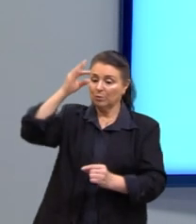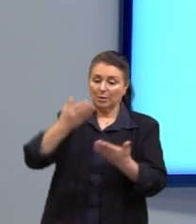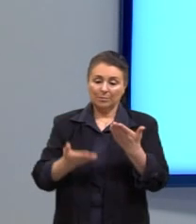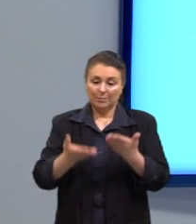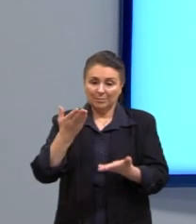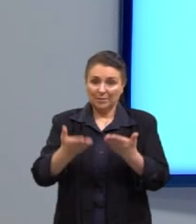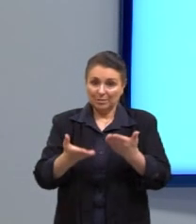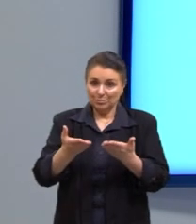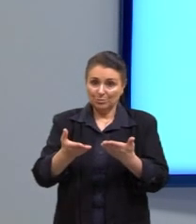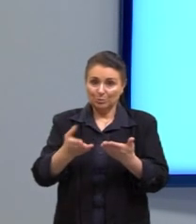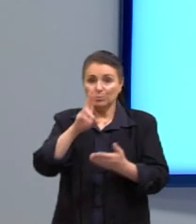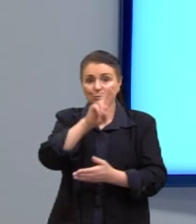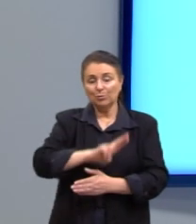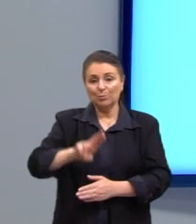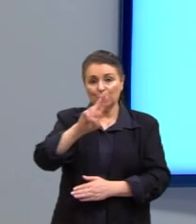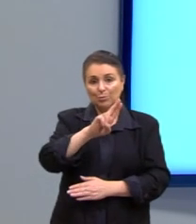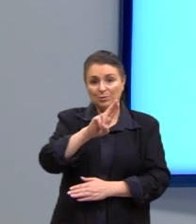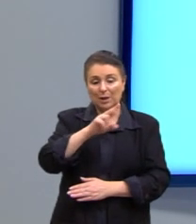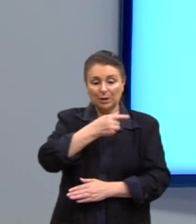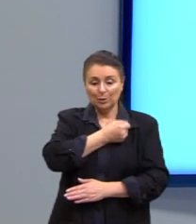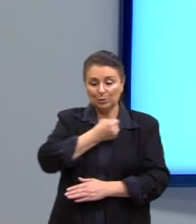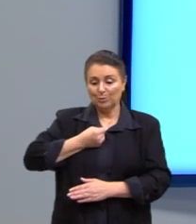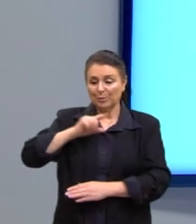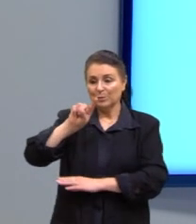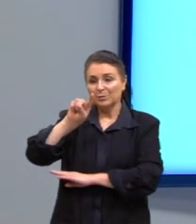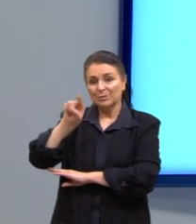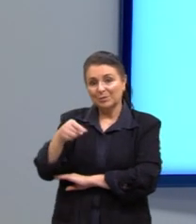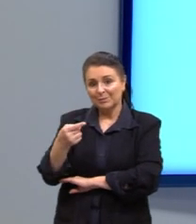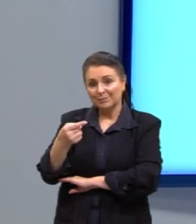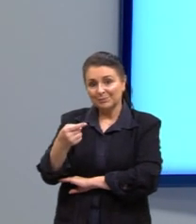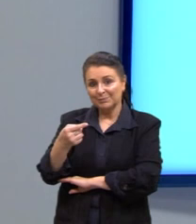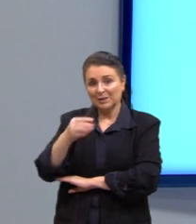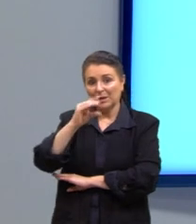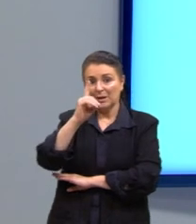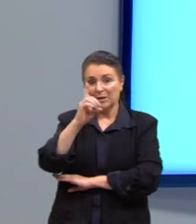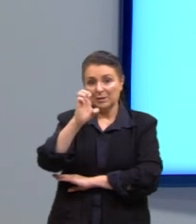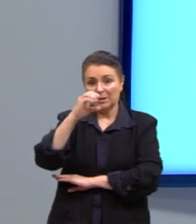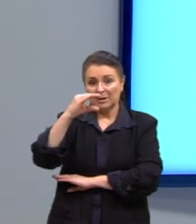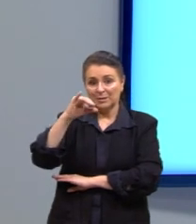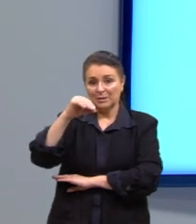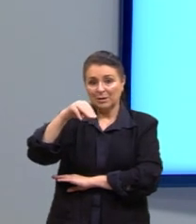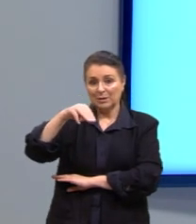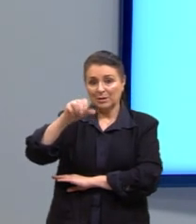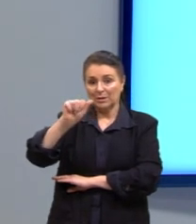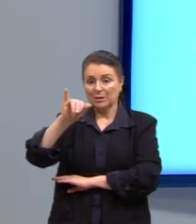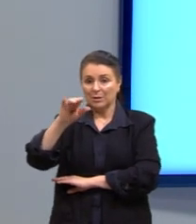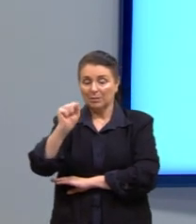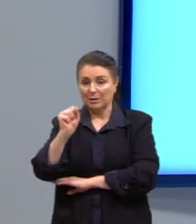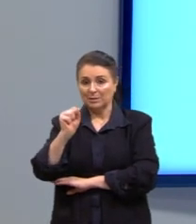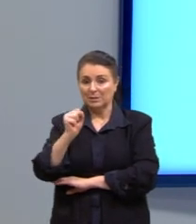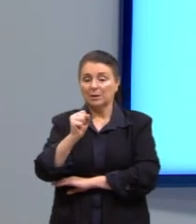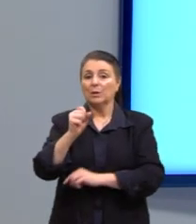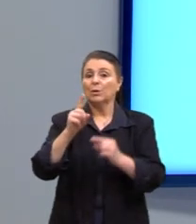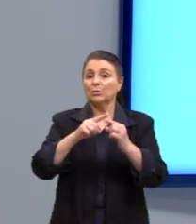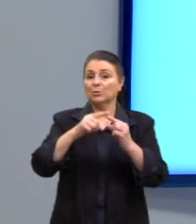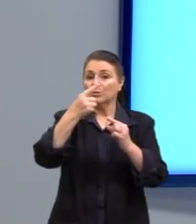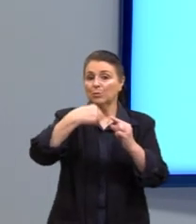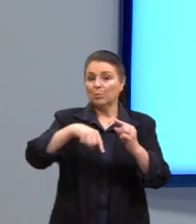nós trabalhamos com números decimais, né. O outro tipo seria a quantitativa